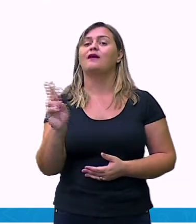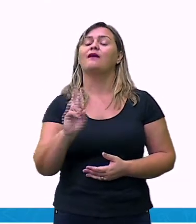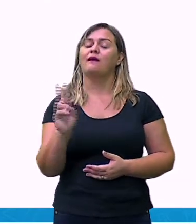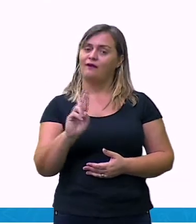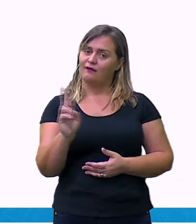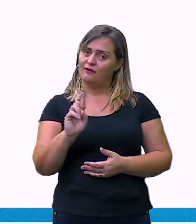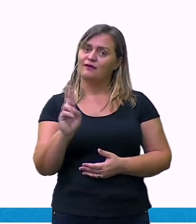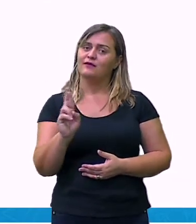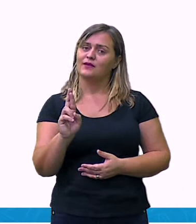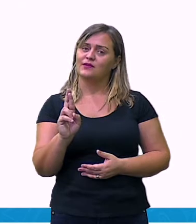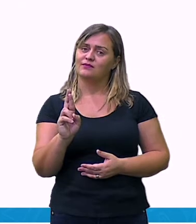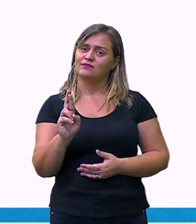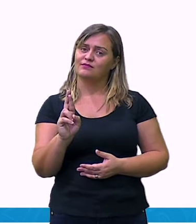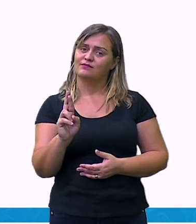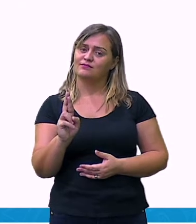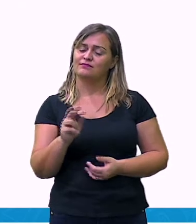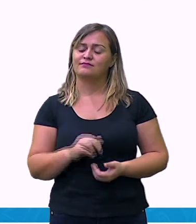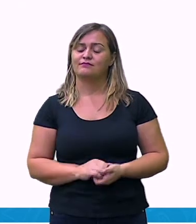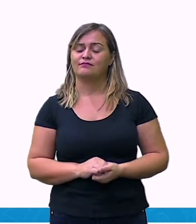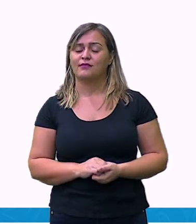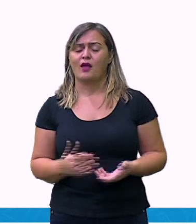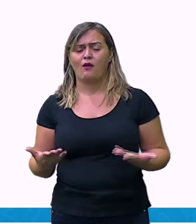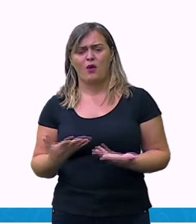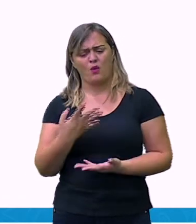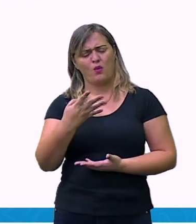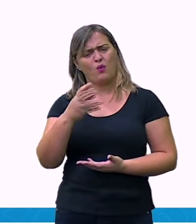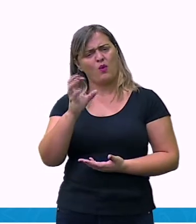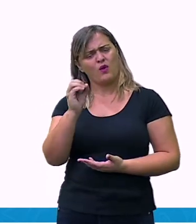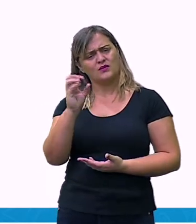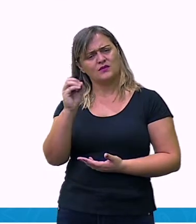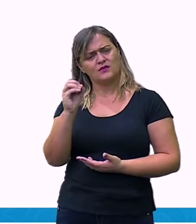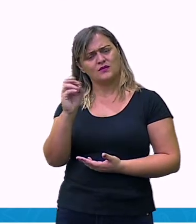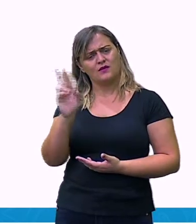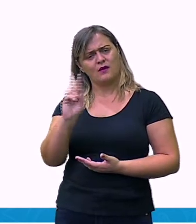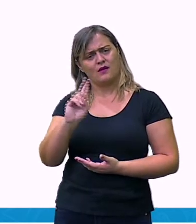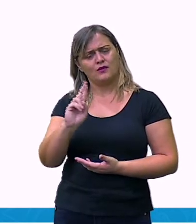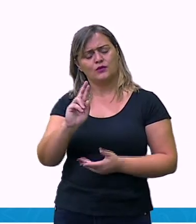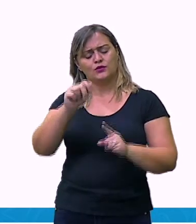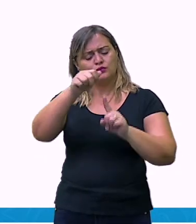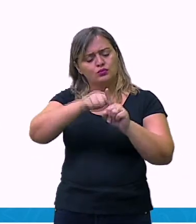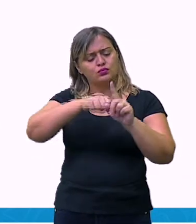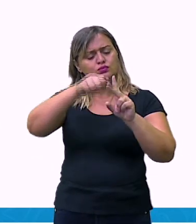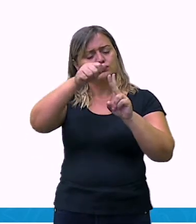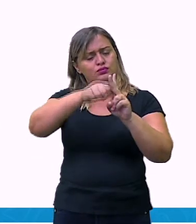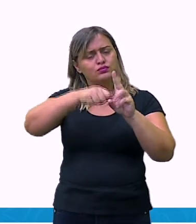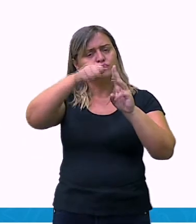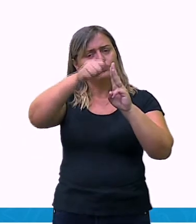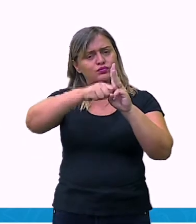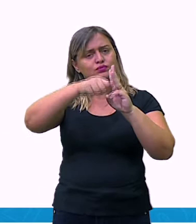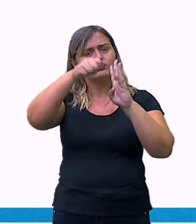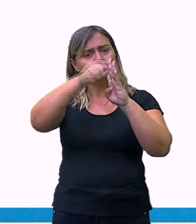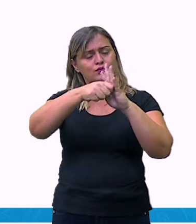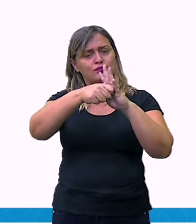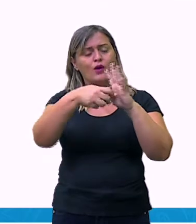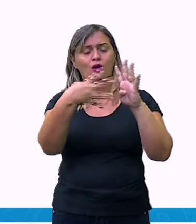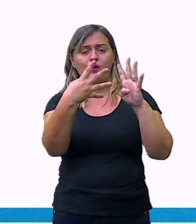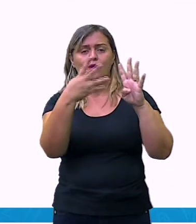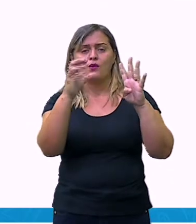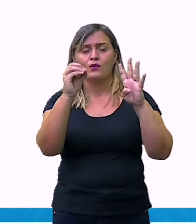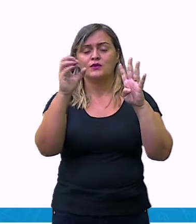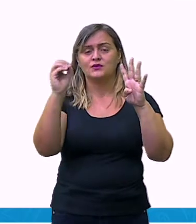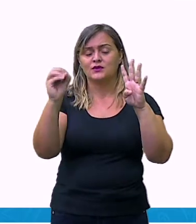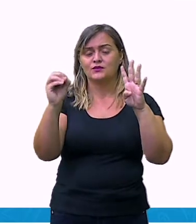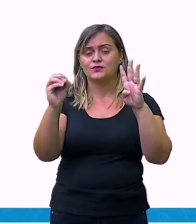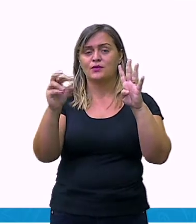400 reais, se a minha mensalidade fosse 400 reais, eu tenho quantos centos aqui nesse valor?